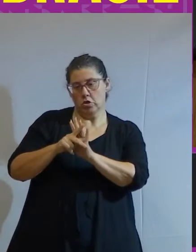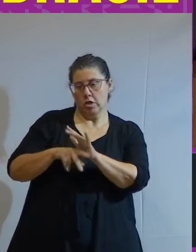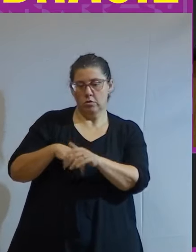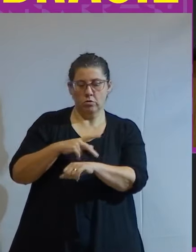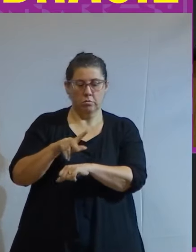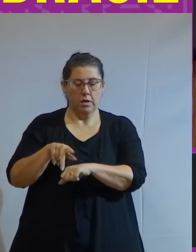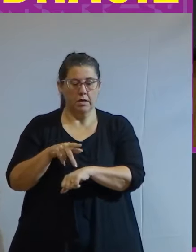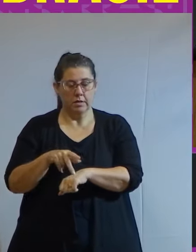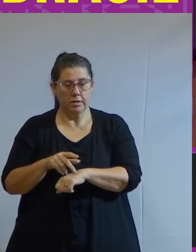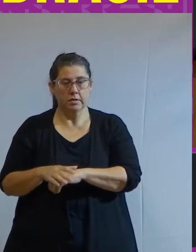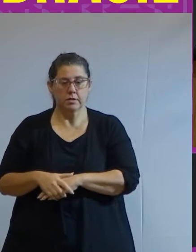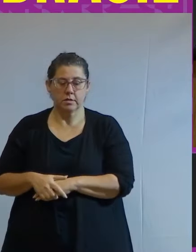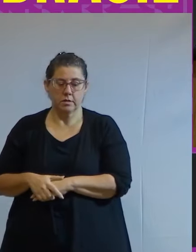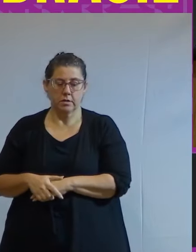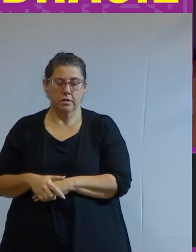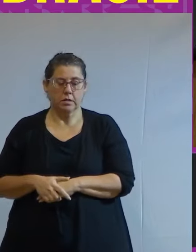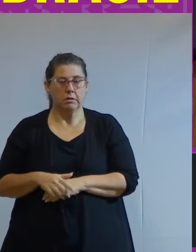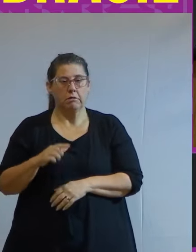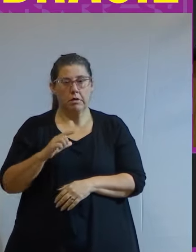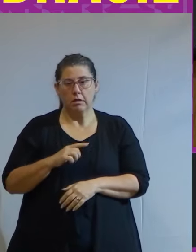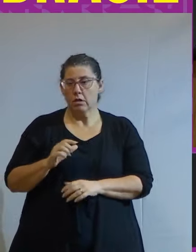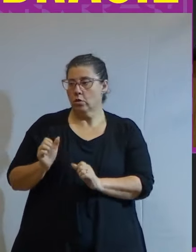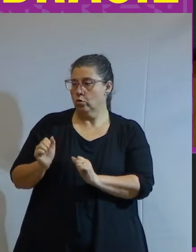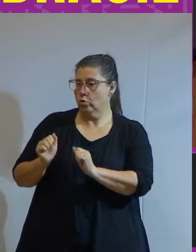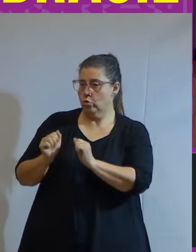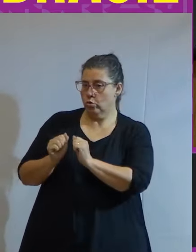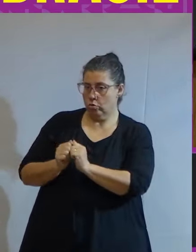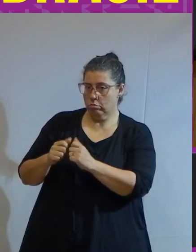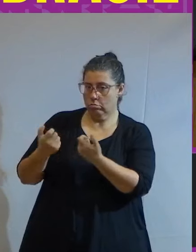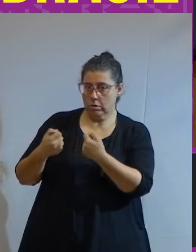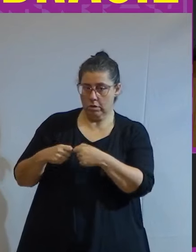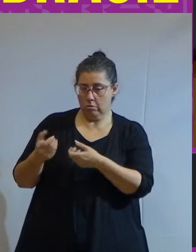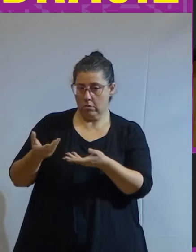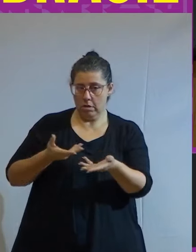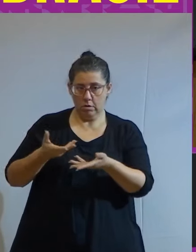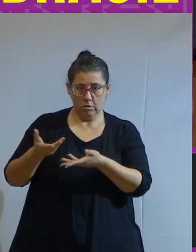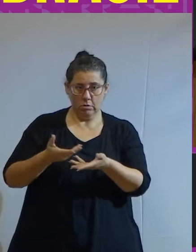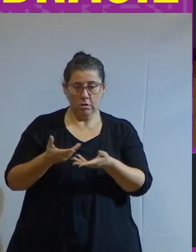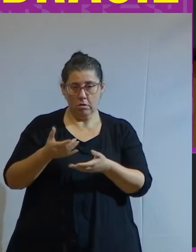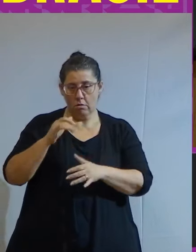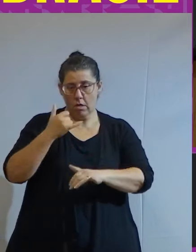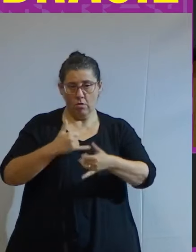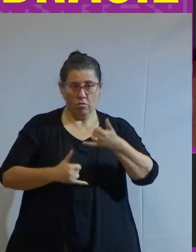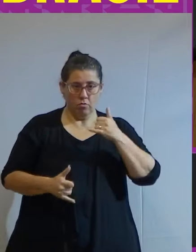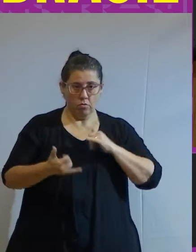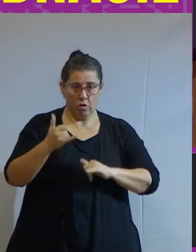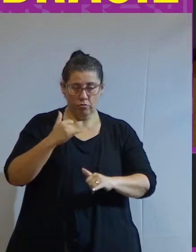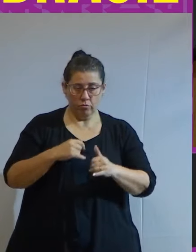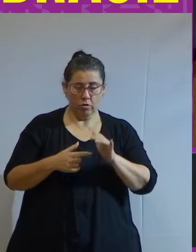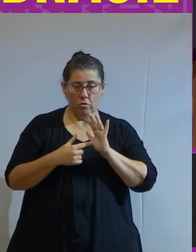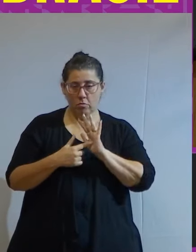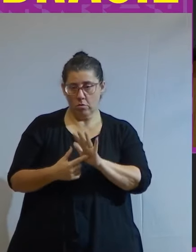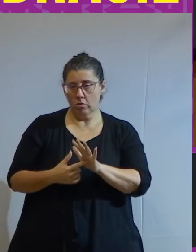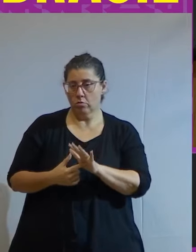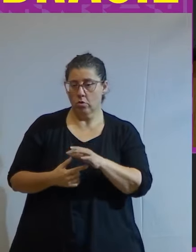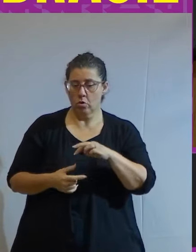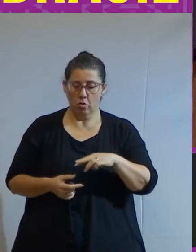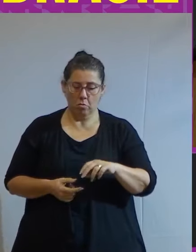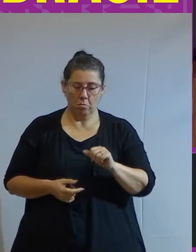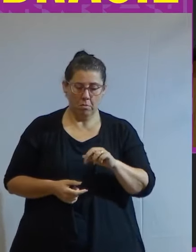que esteja assentado na necessária transição energética como apontou o Marcos